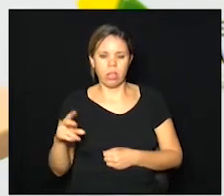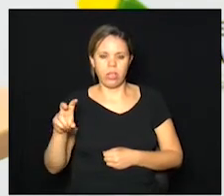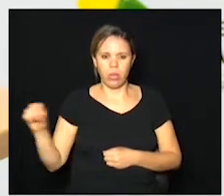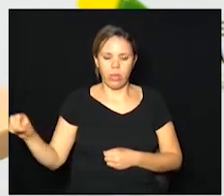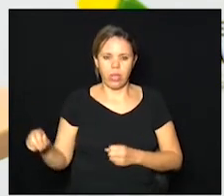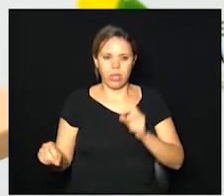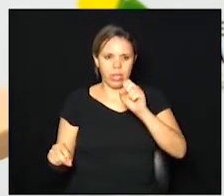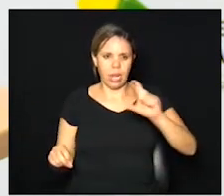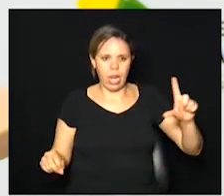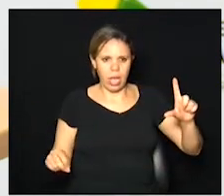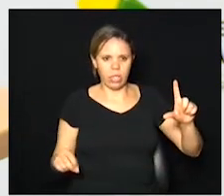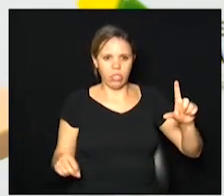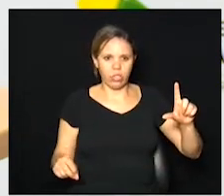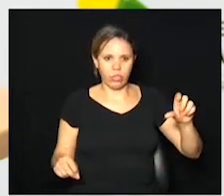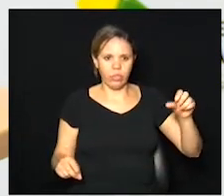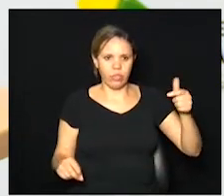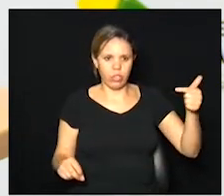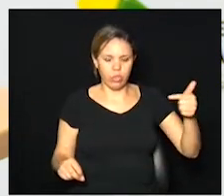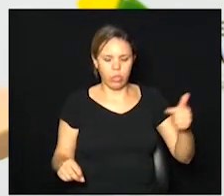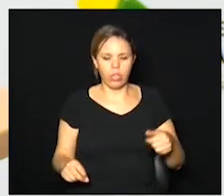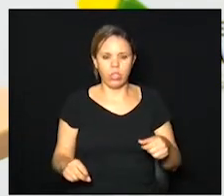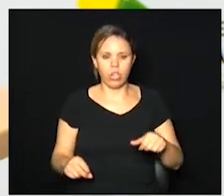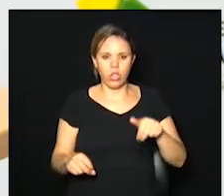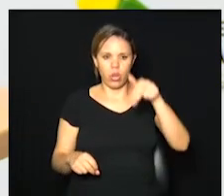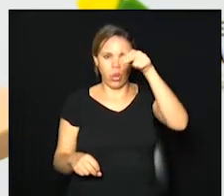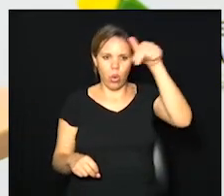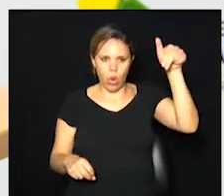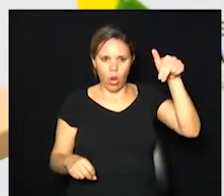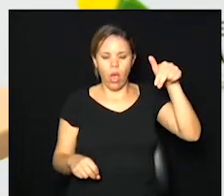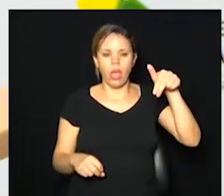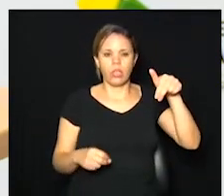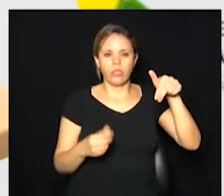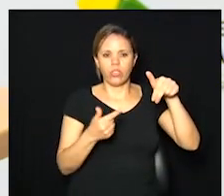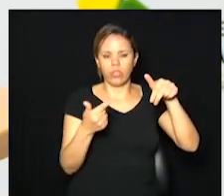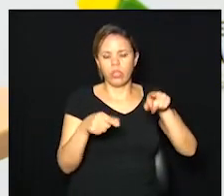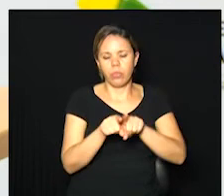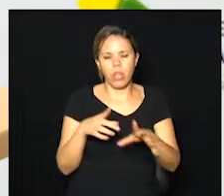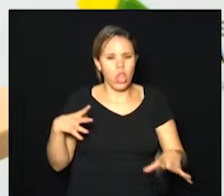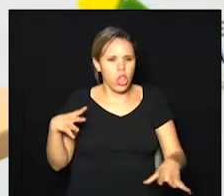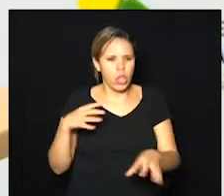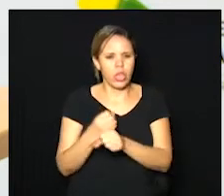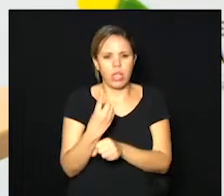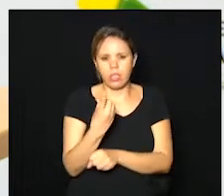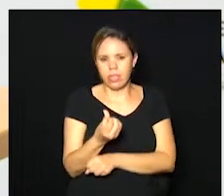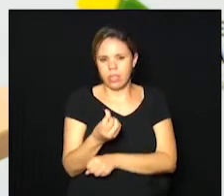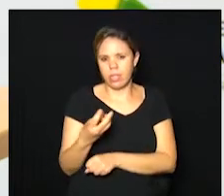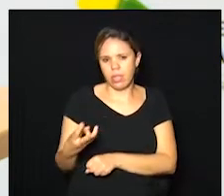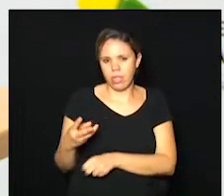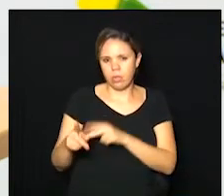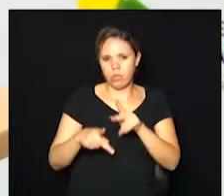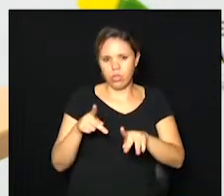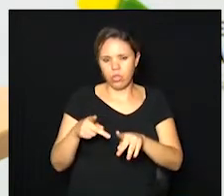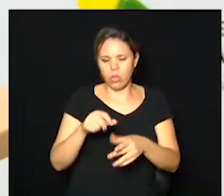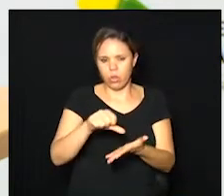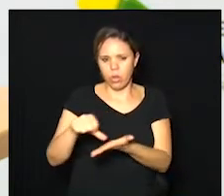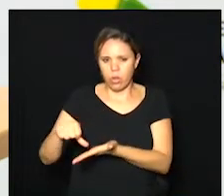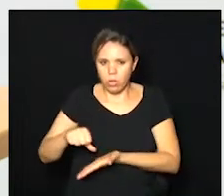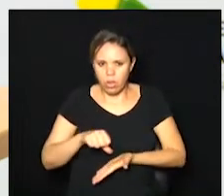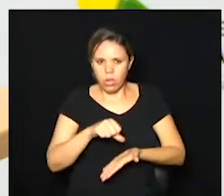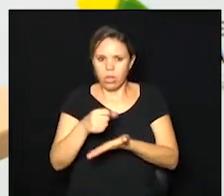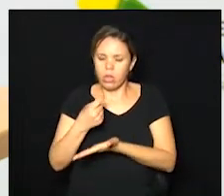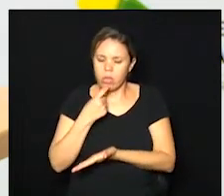22 noroeste 22 um total de 173 destes 5